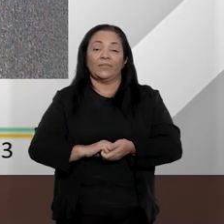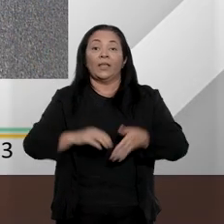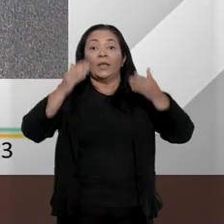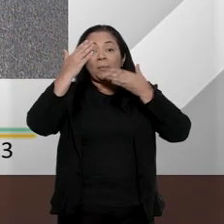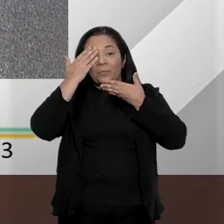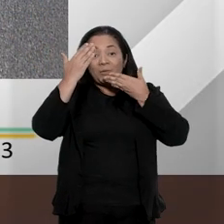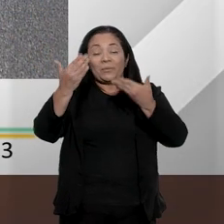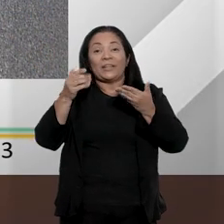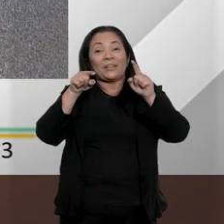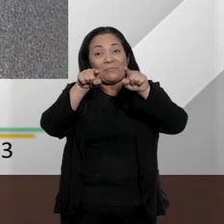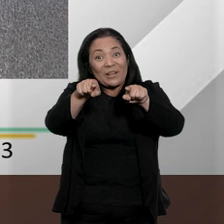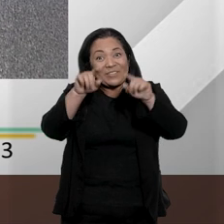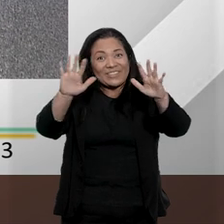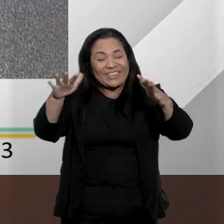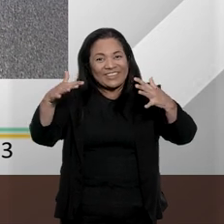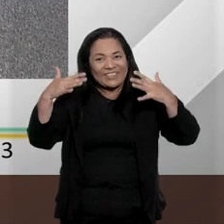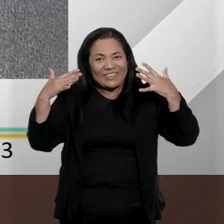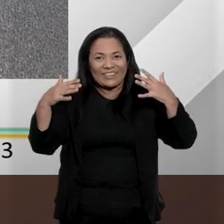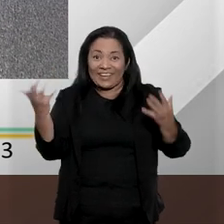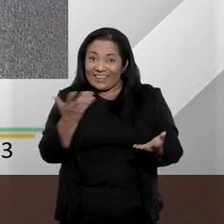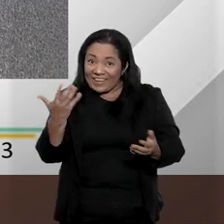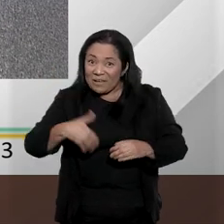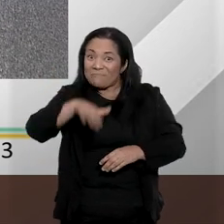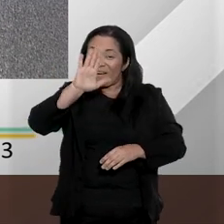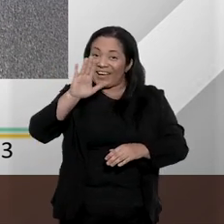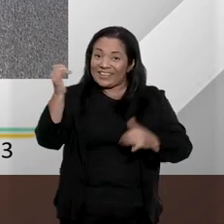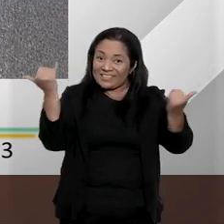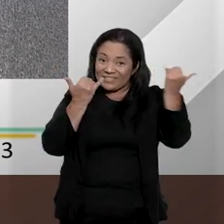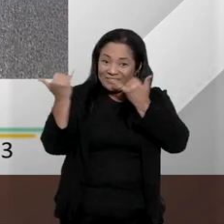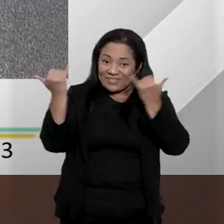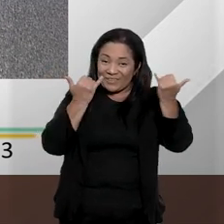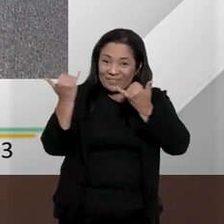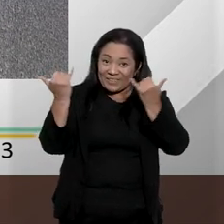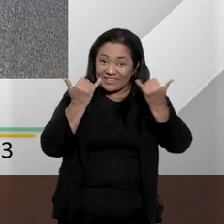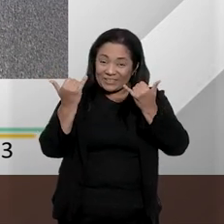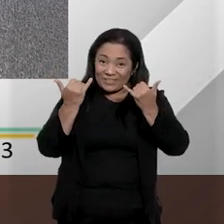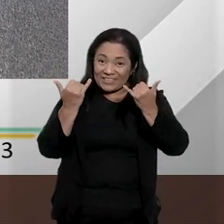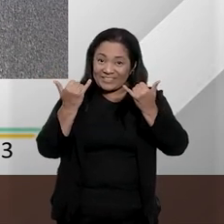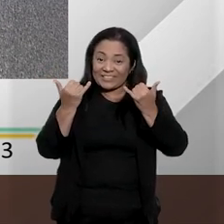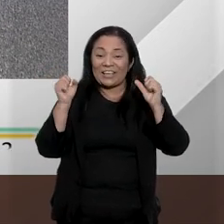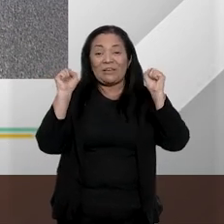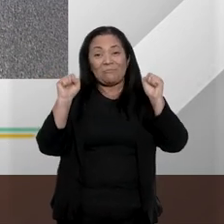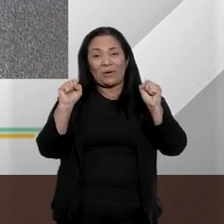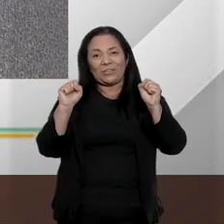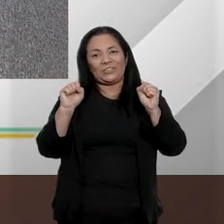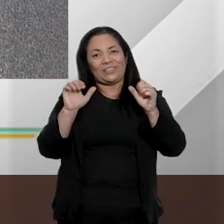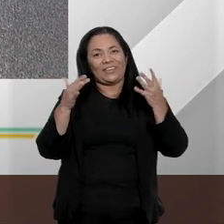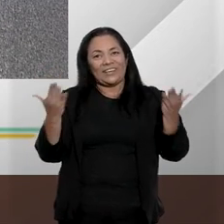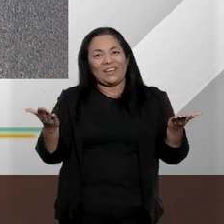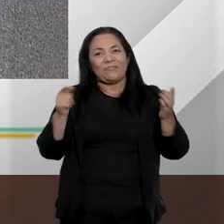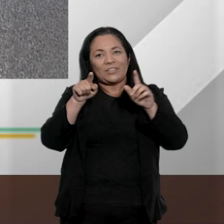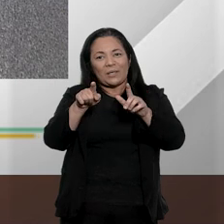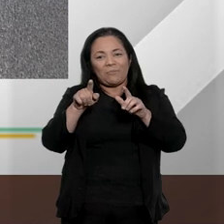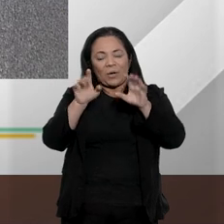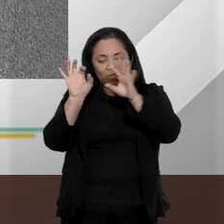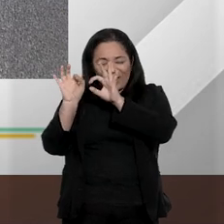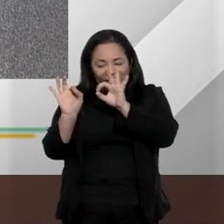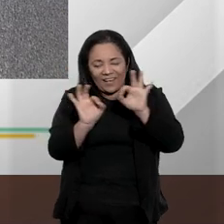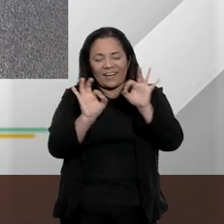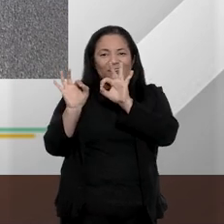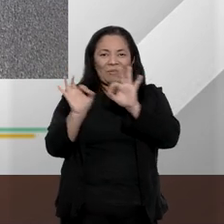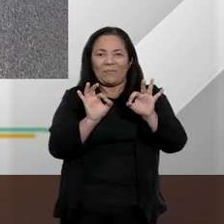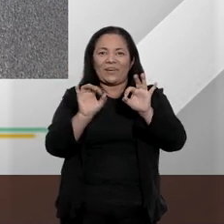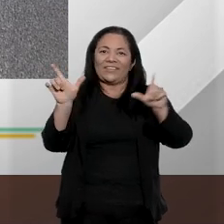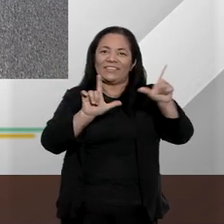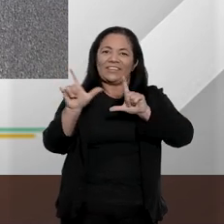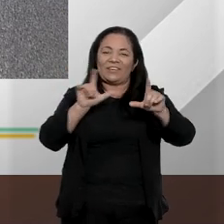Muito obrigada também por sua companhia. Se quiser conferir novamente, este e outros programas é simples. Basta acompanhar a programação